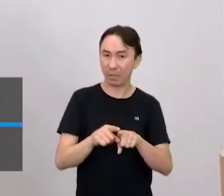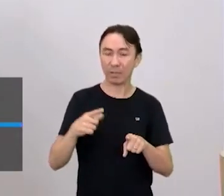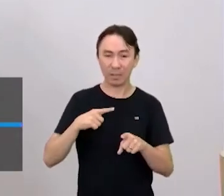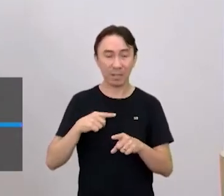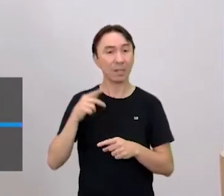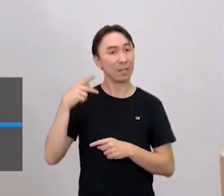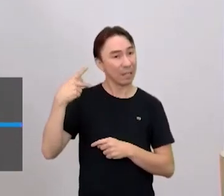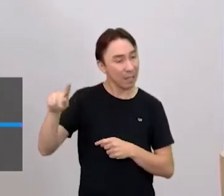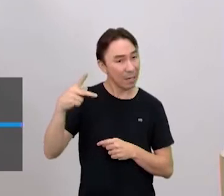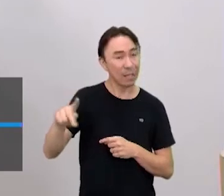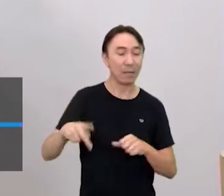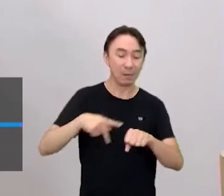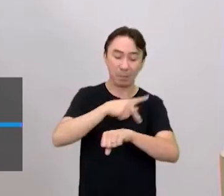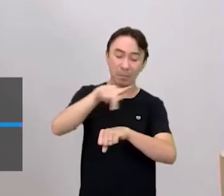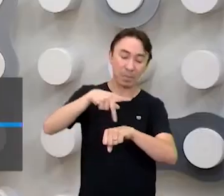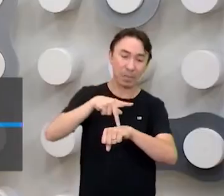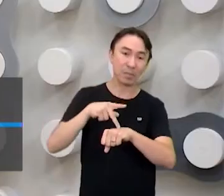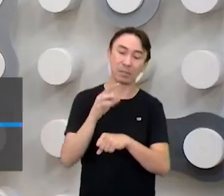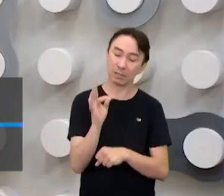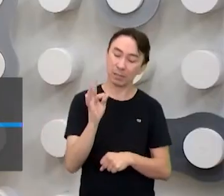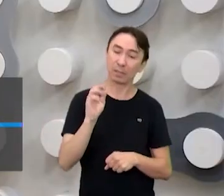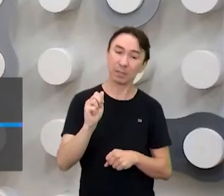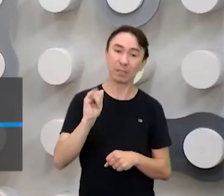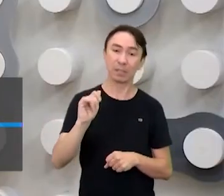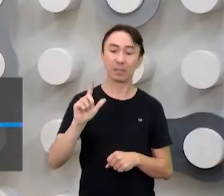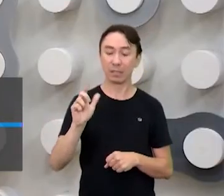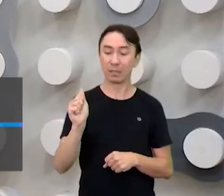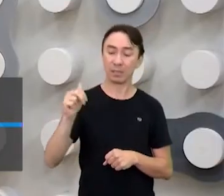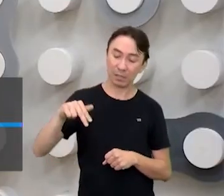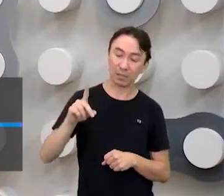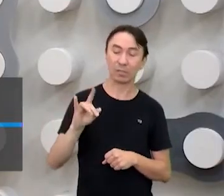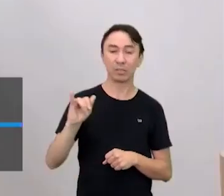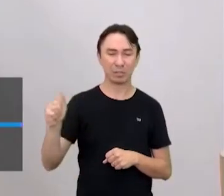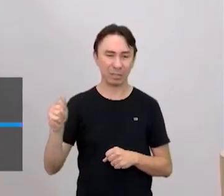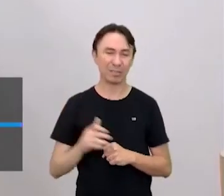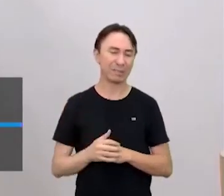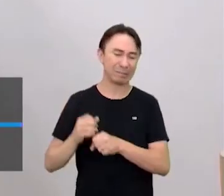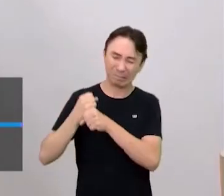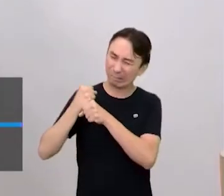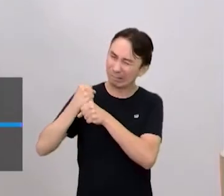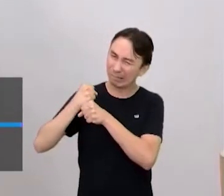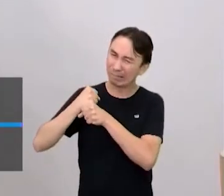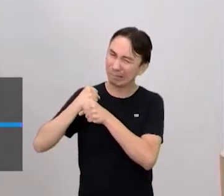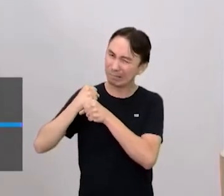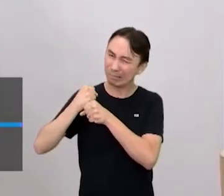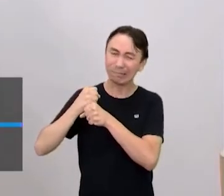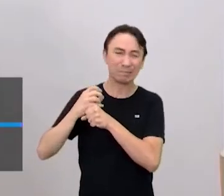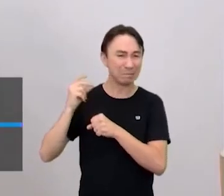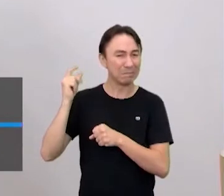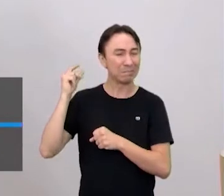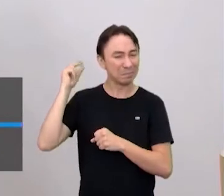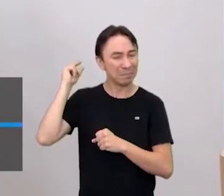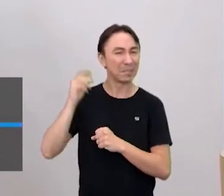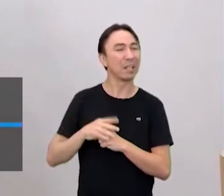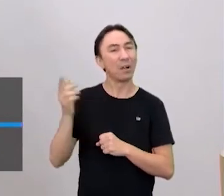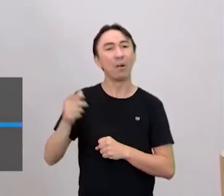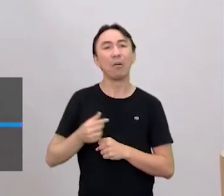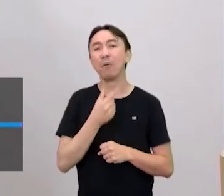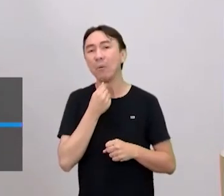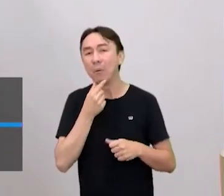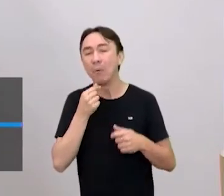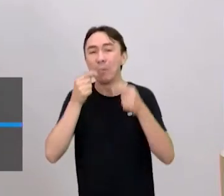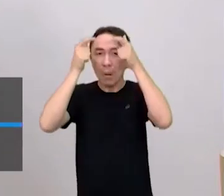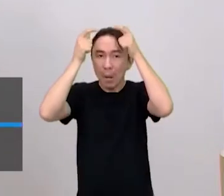tailandesa, é bastante antigo, de séculos, enfim. Era a luta do rei e etc.